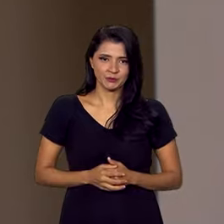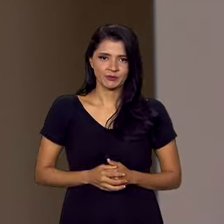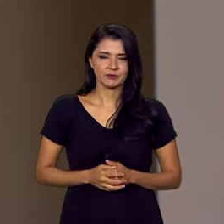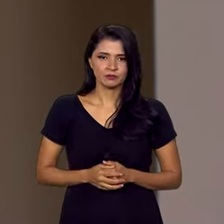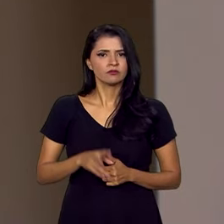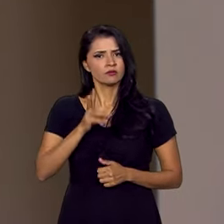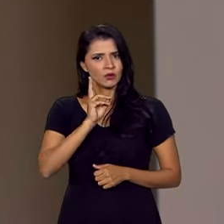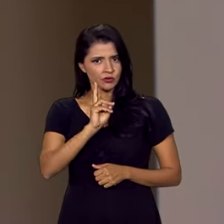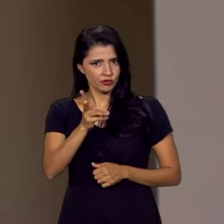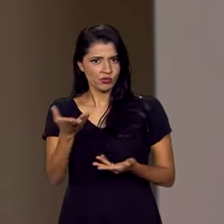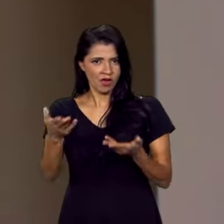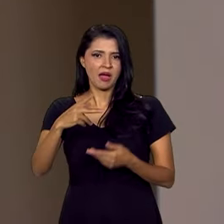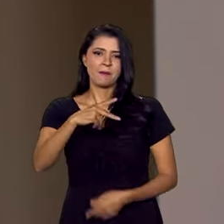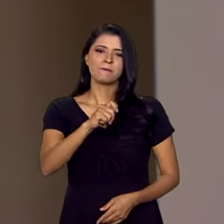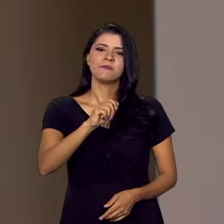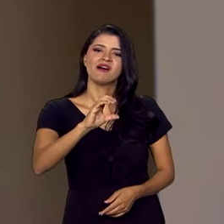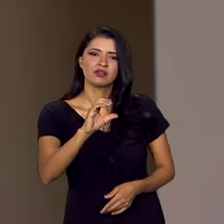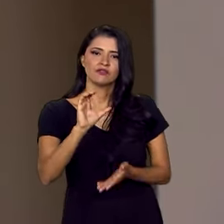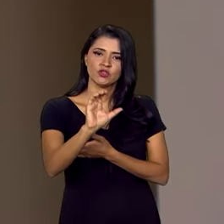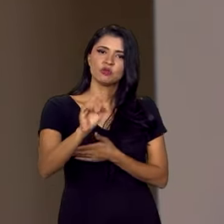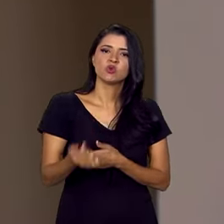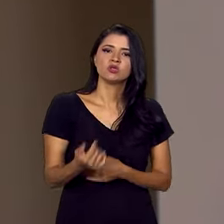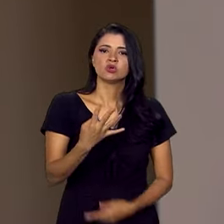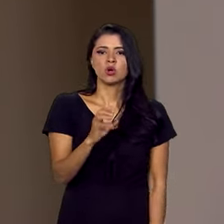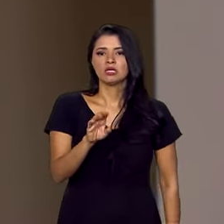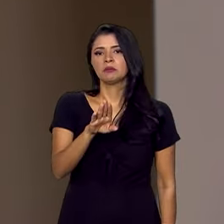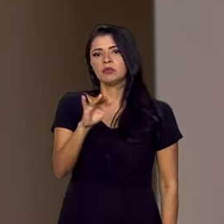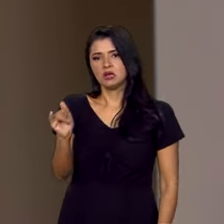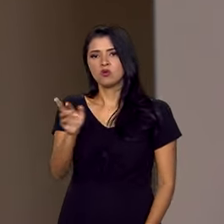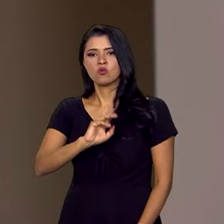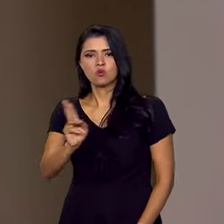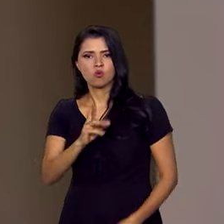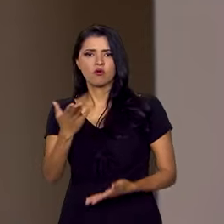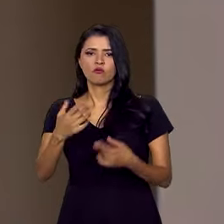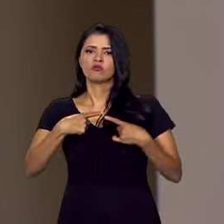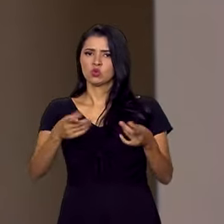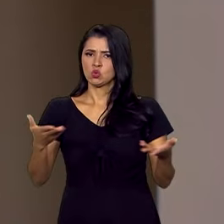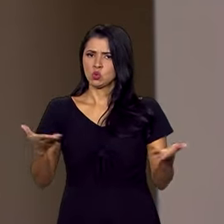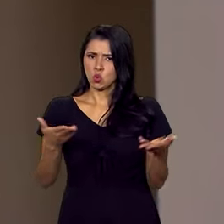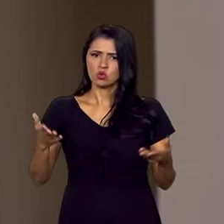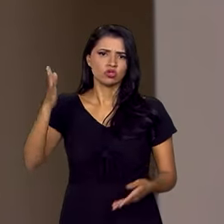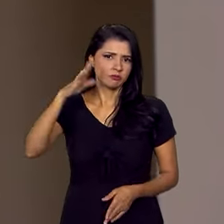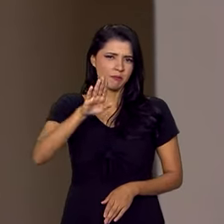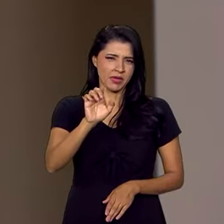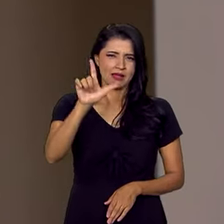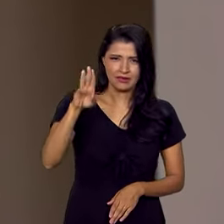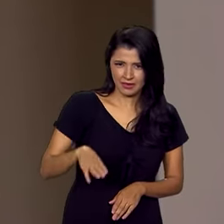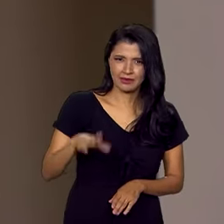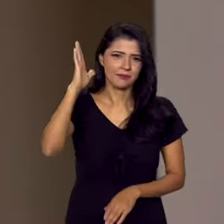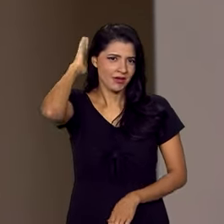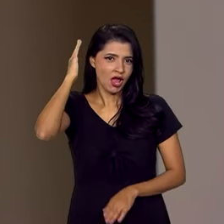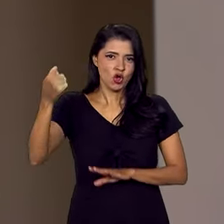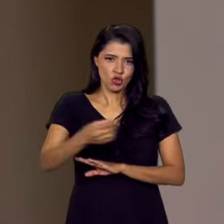Vamos continuar falando de PAC, com investimentos de quase 40 bilhões de reais, foi lançado hoje em Belém, no Pará, o novo PAC.